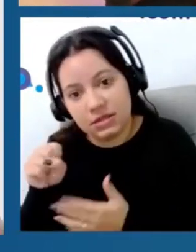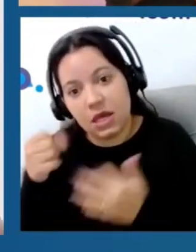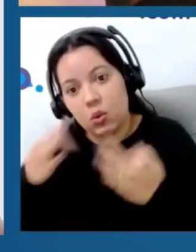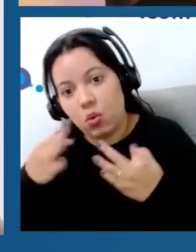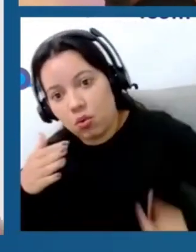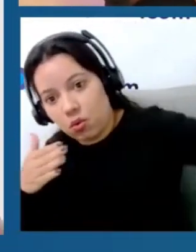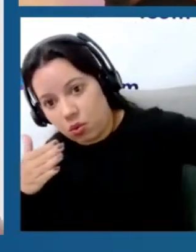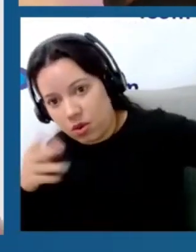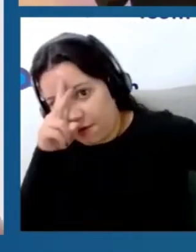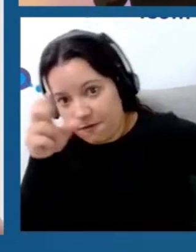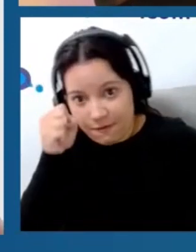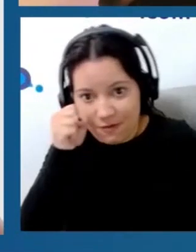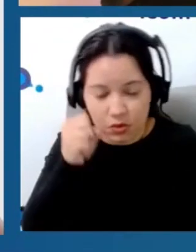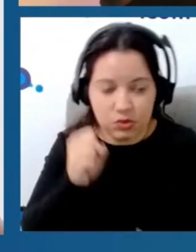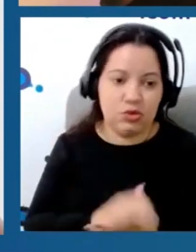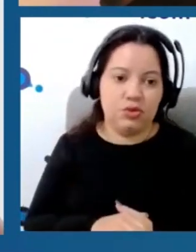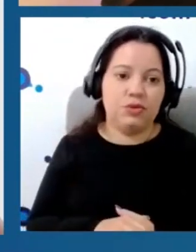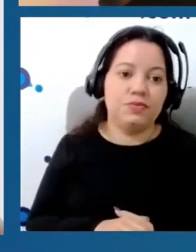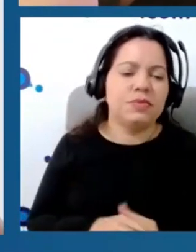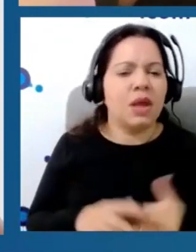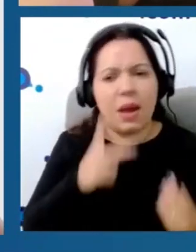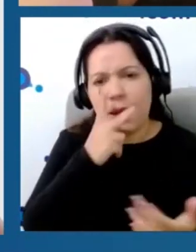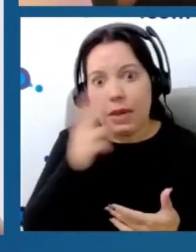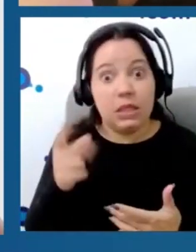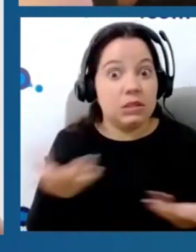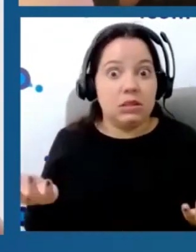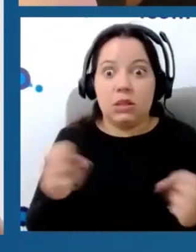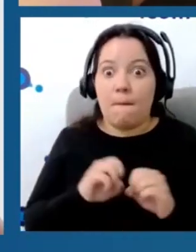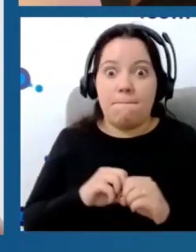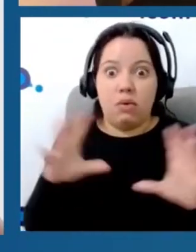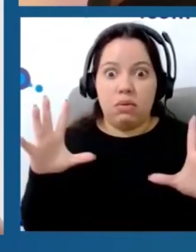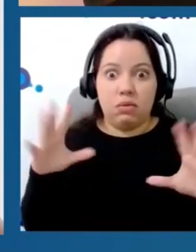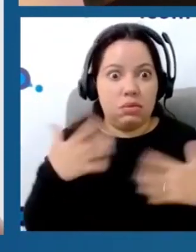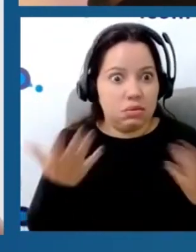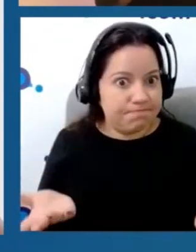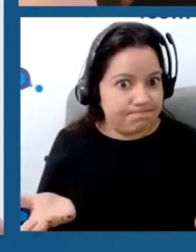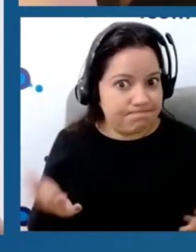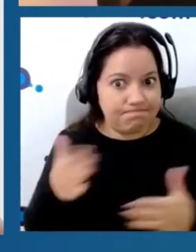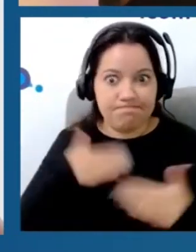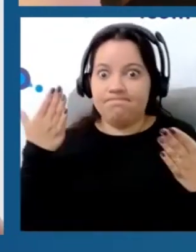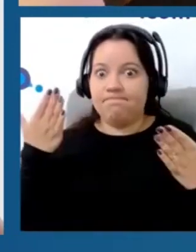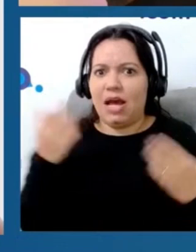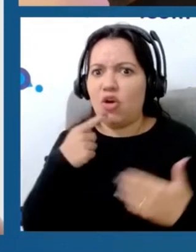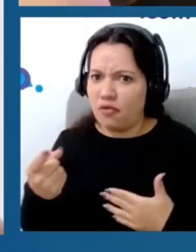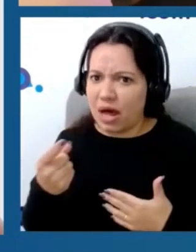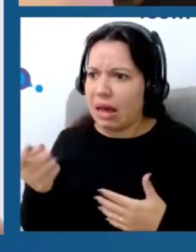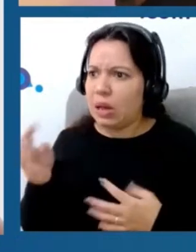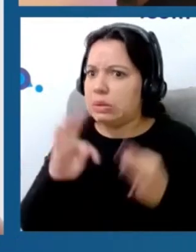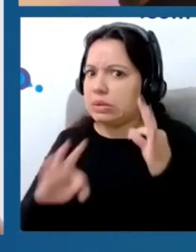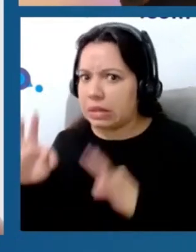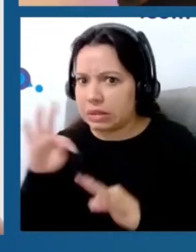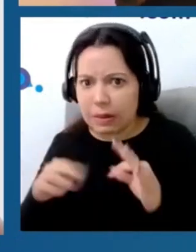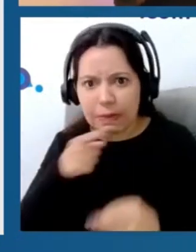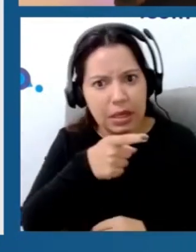crônica. E aí pode parecer uma grande bomba, eu venho aqui para esse evento falar que o tratamento que eu estou apresentando não tem